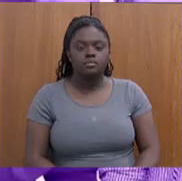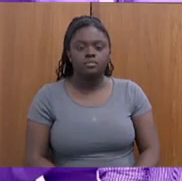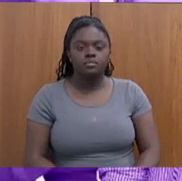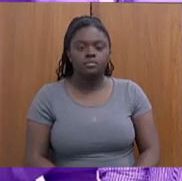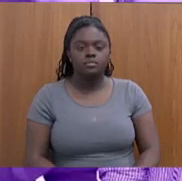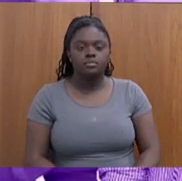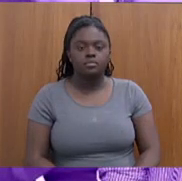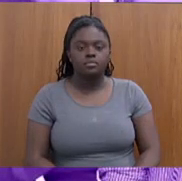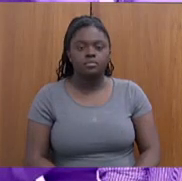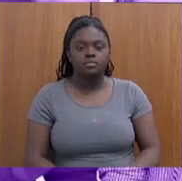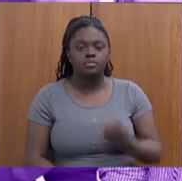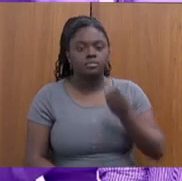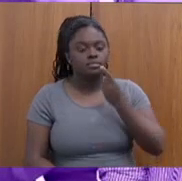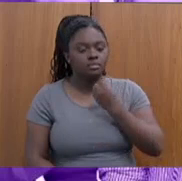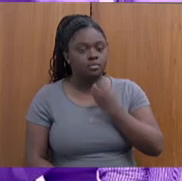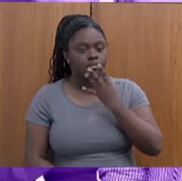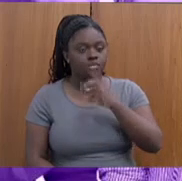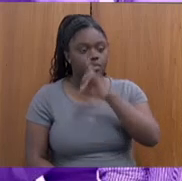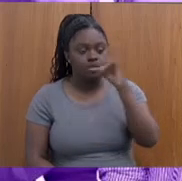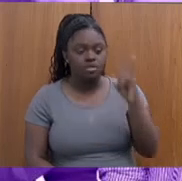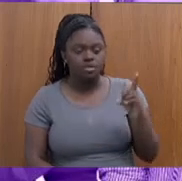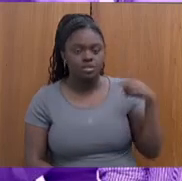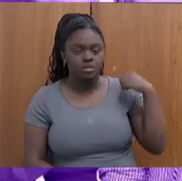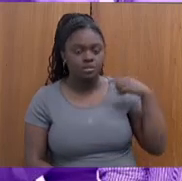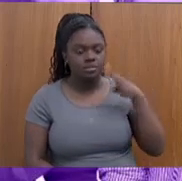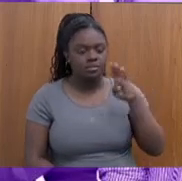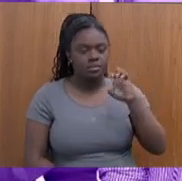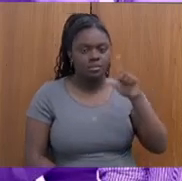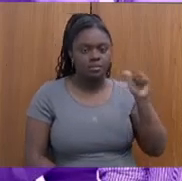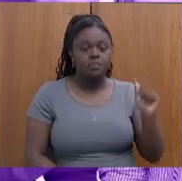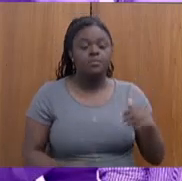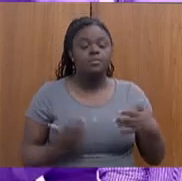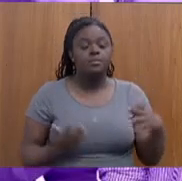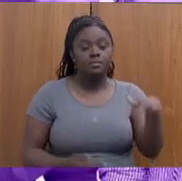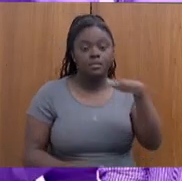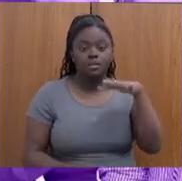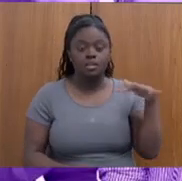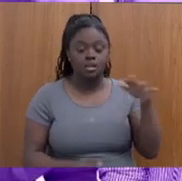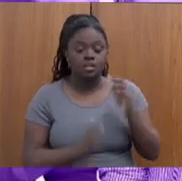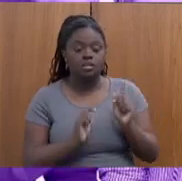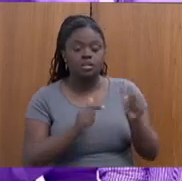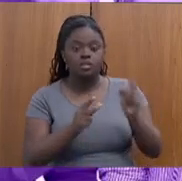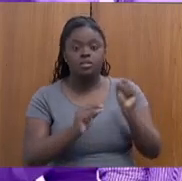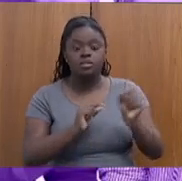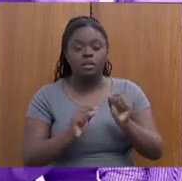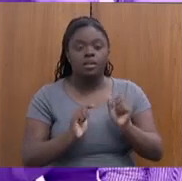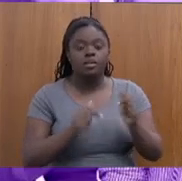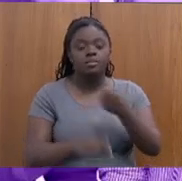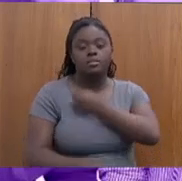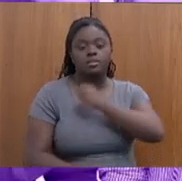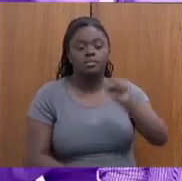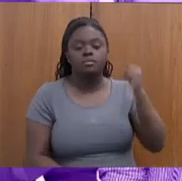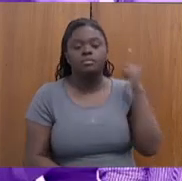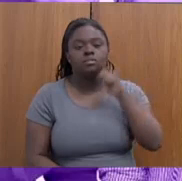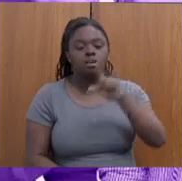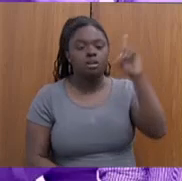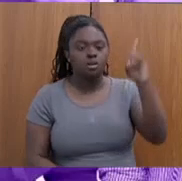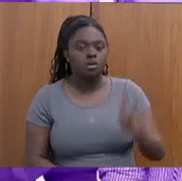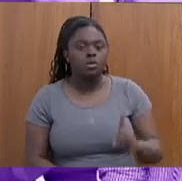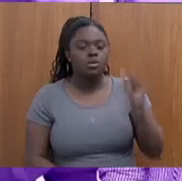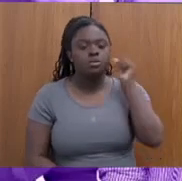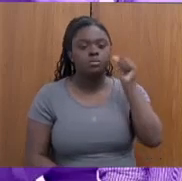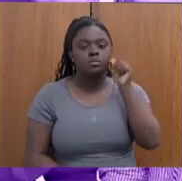Bom dia, deputada Bela. Então, temos nessa área, nós vamos atuar com a promoção, defesa e garantia dos direitos das mulheres,